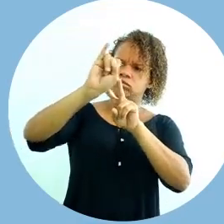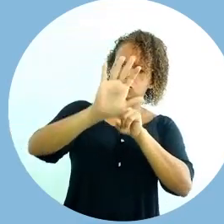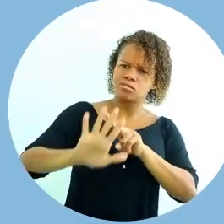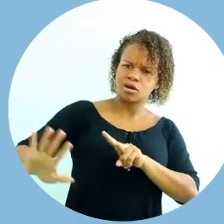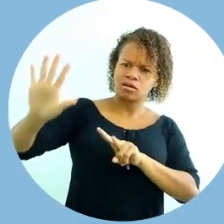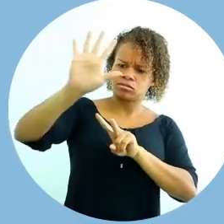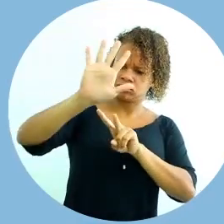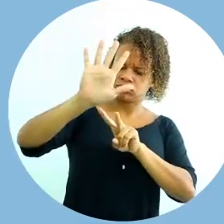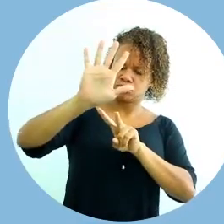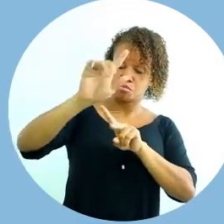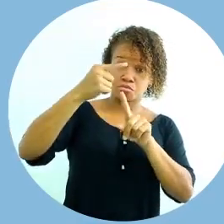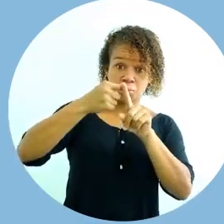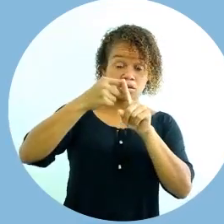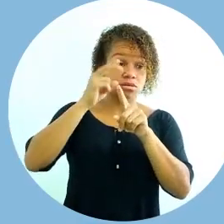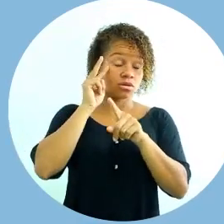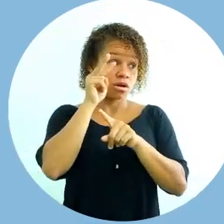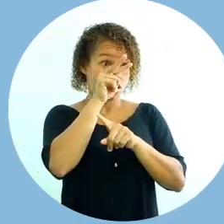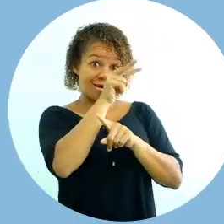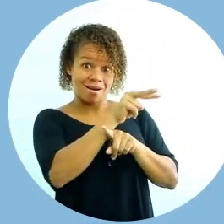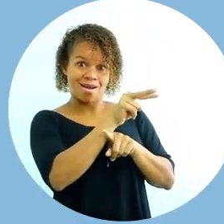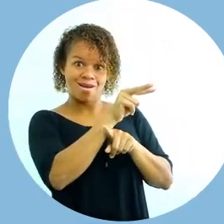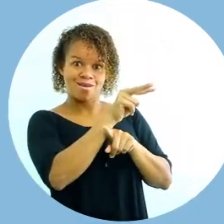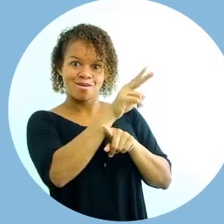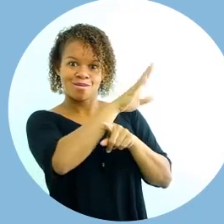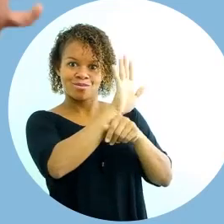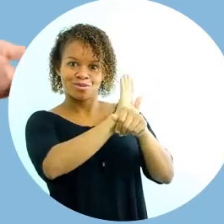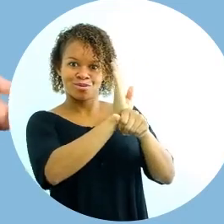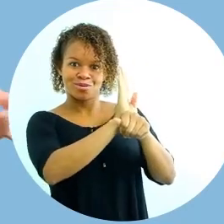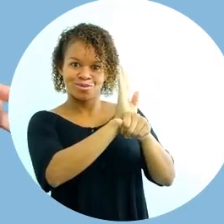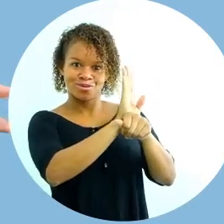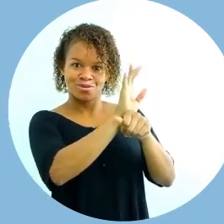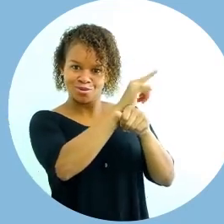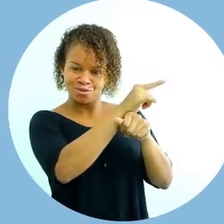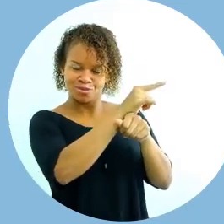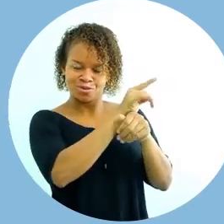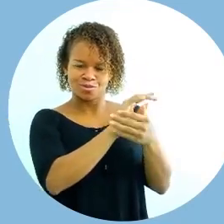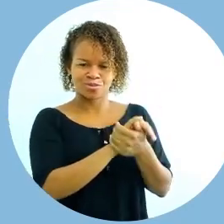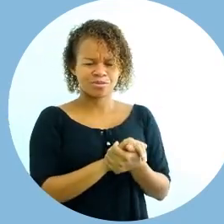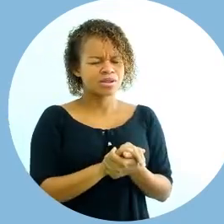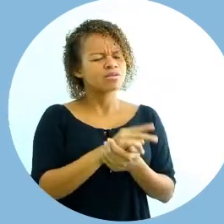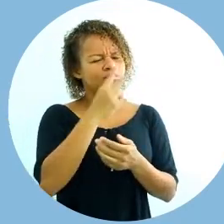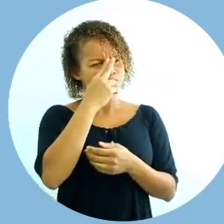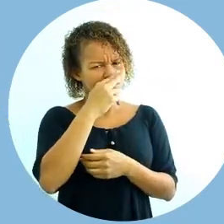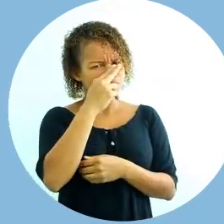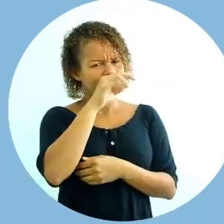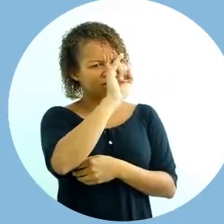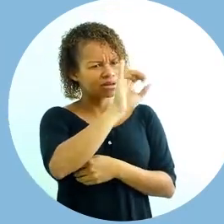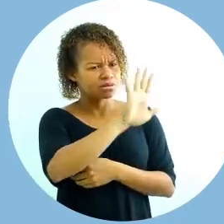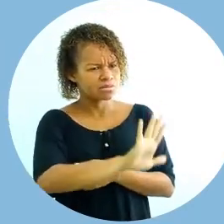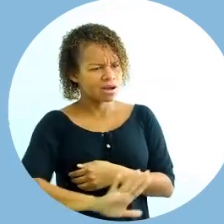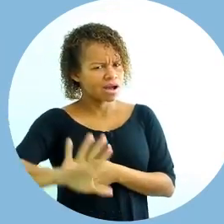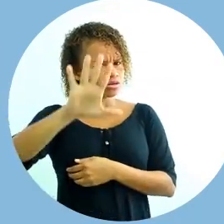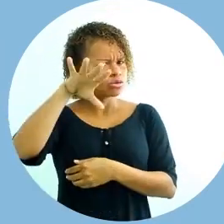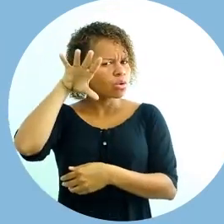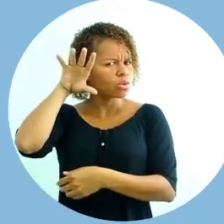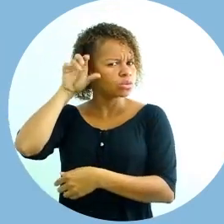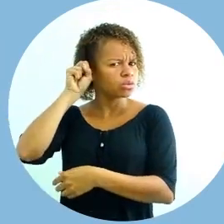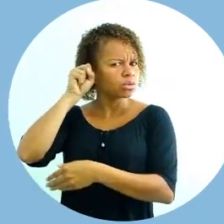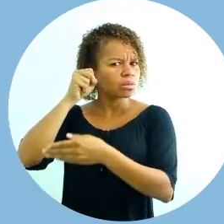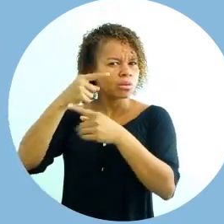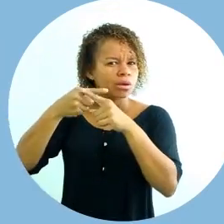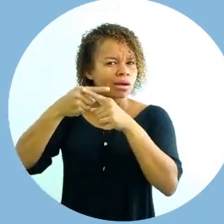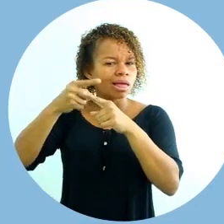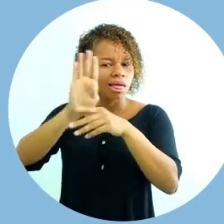imagens. Se a gente olhar para o cinema, primeiro o cinema mudo, mesmo com as imagens com som